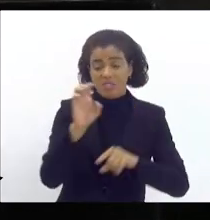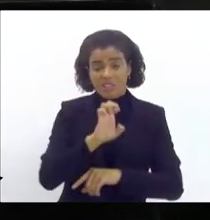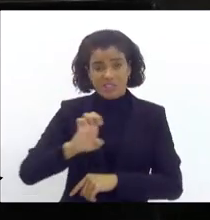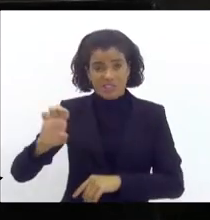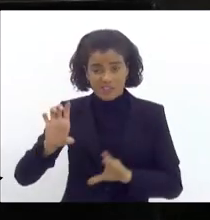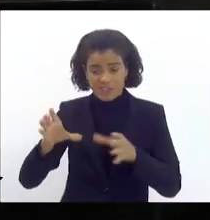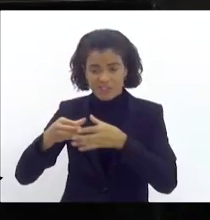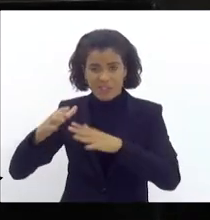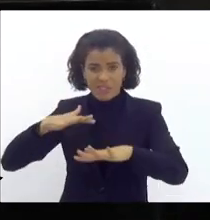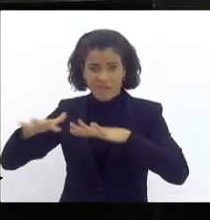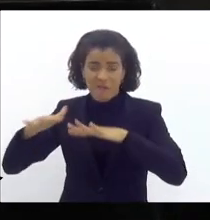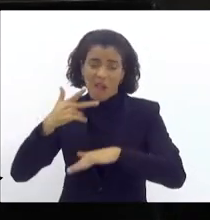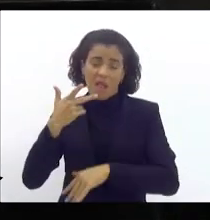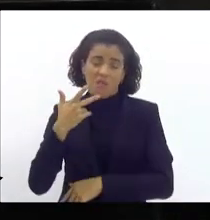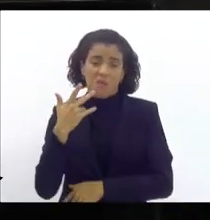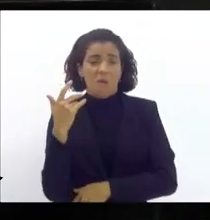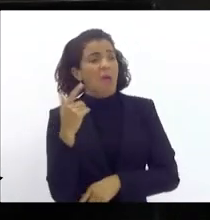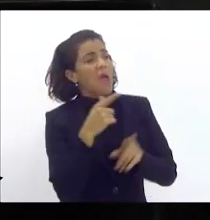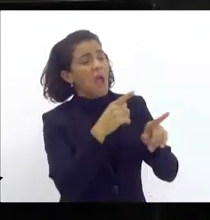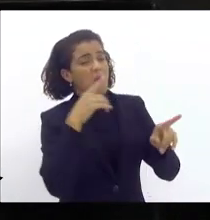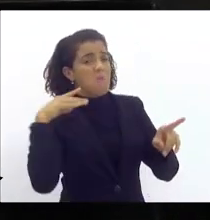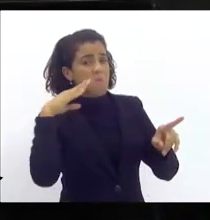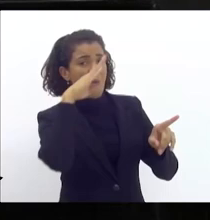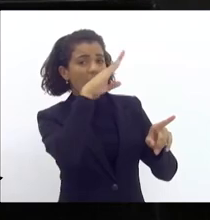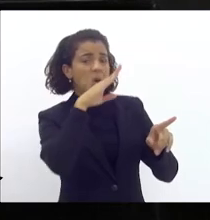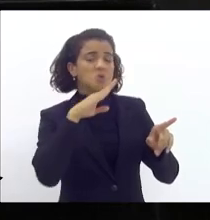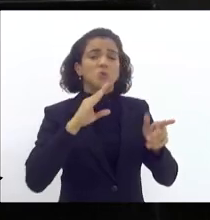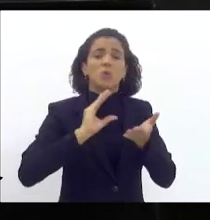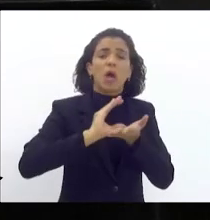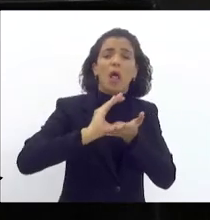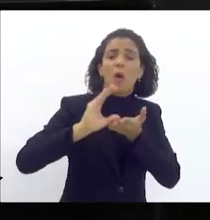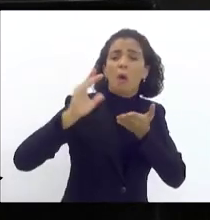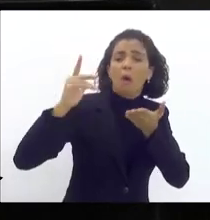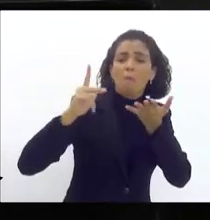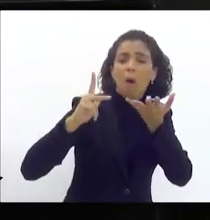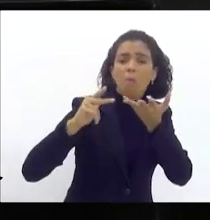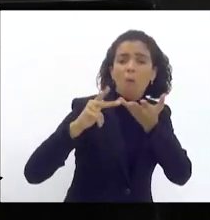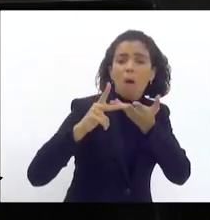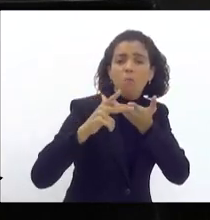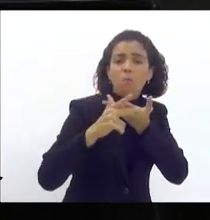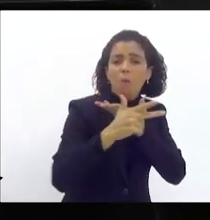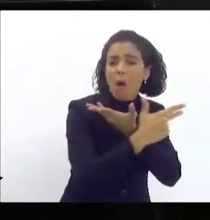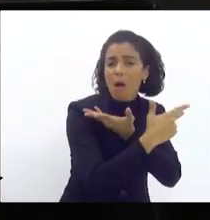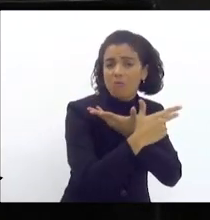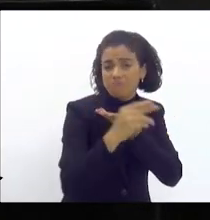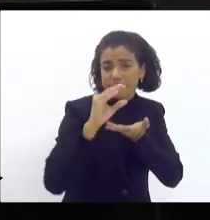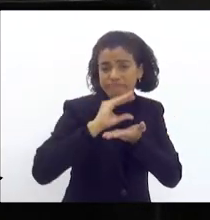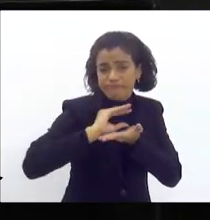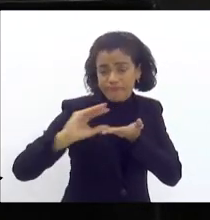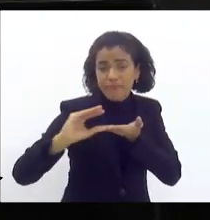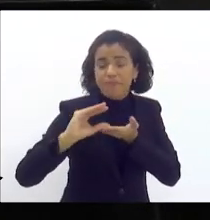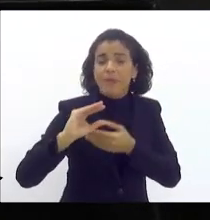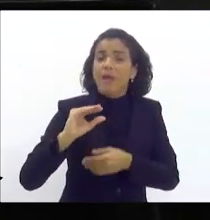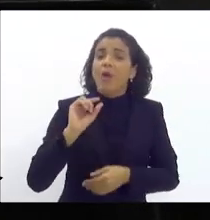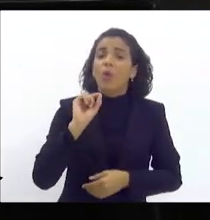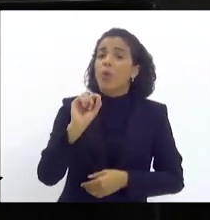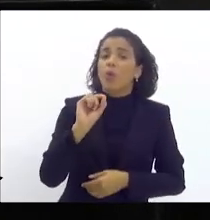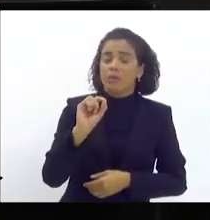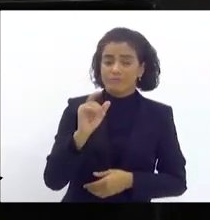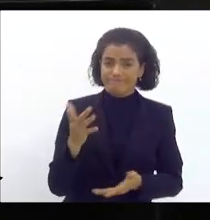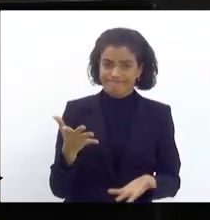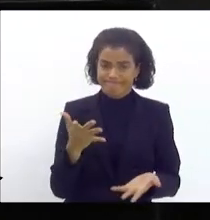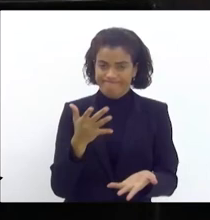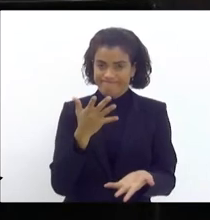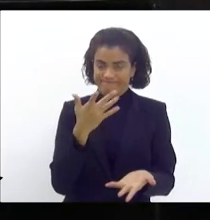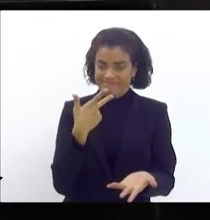falando que Bolsonaro cortou dinheiro da educação, cortou, cortou. O que ele fez foi o seguinte, como